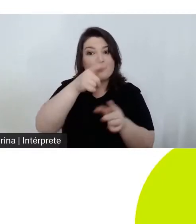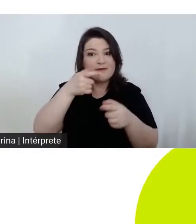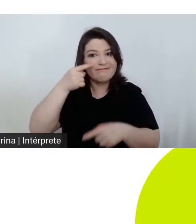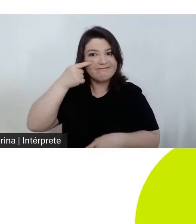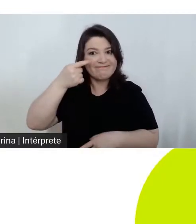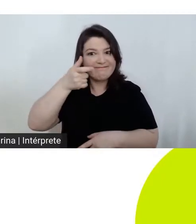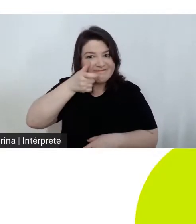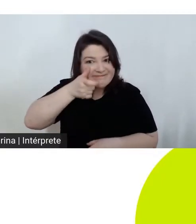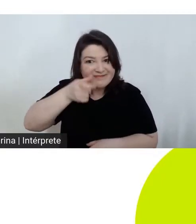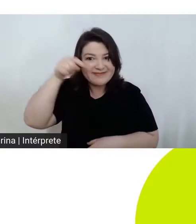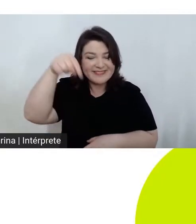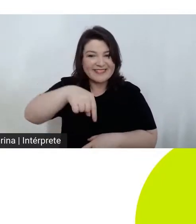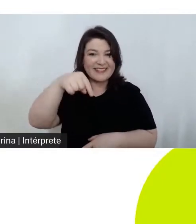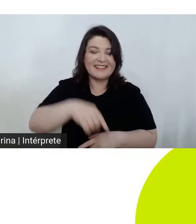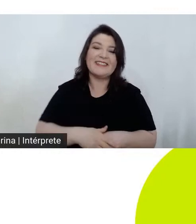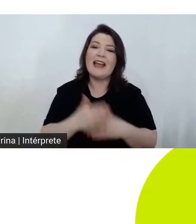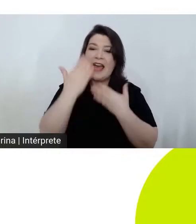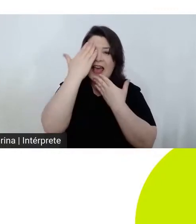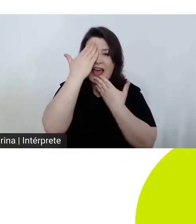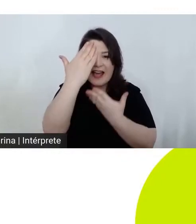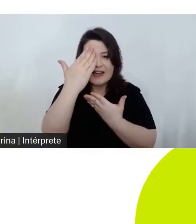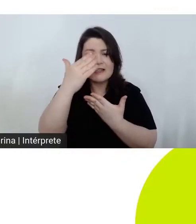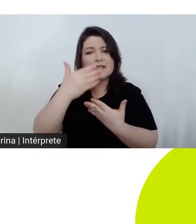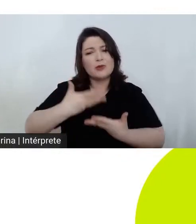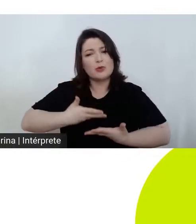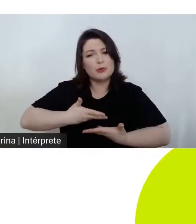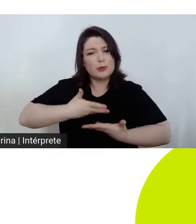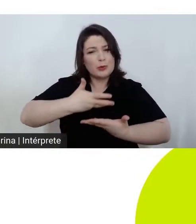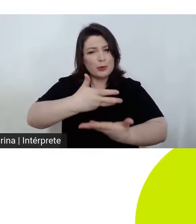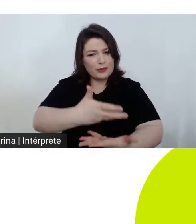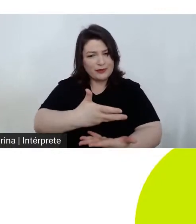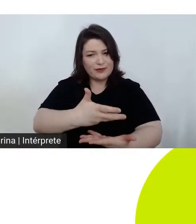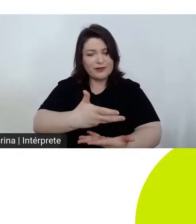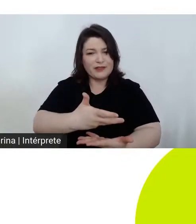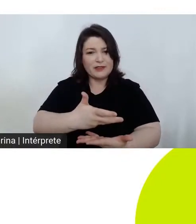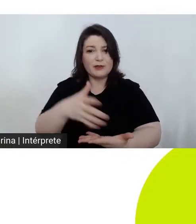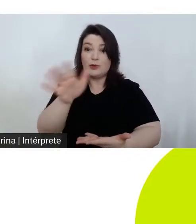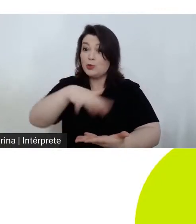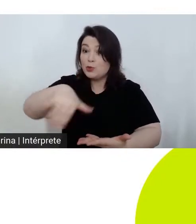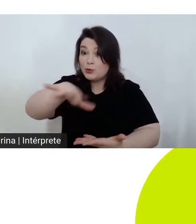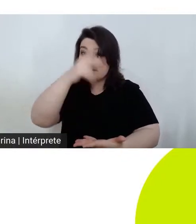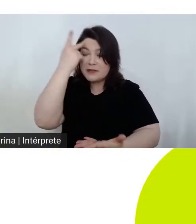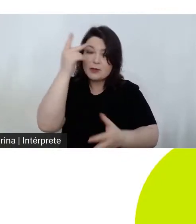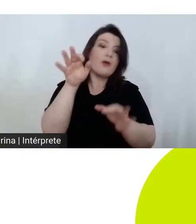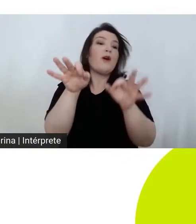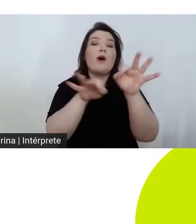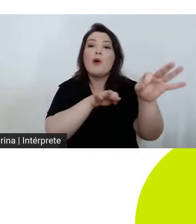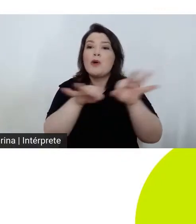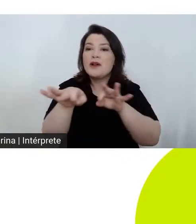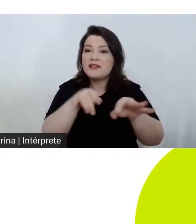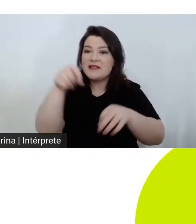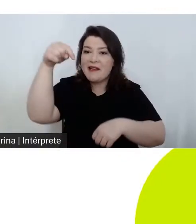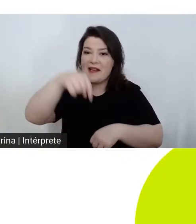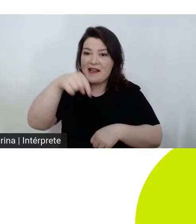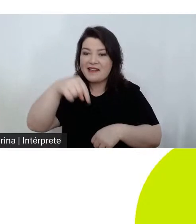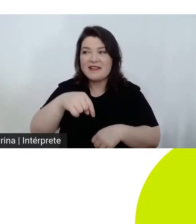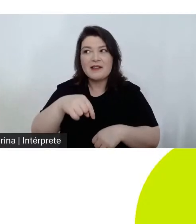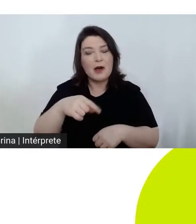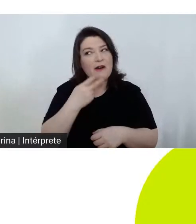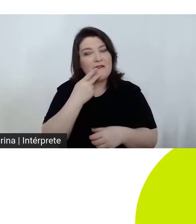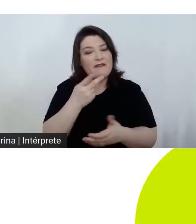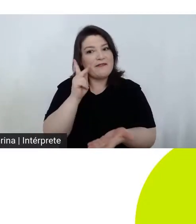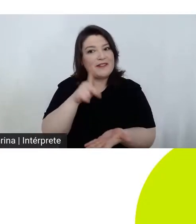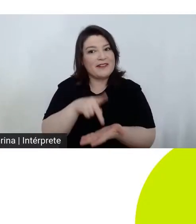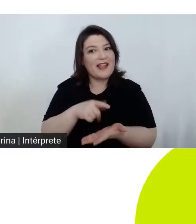Agradeço muito, Luciana, o convite a todos os organizadores. Confesso que foi um desafio